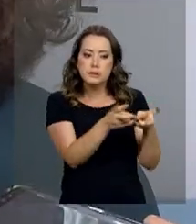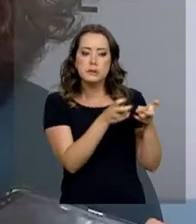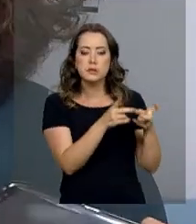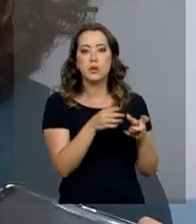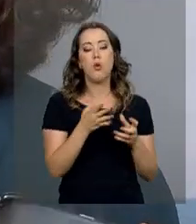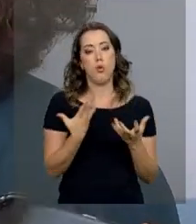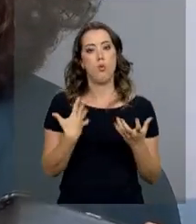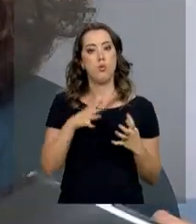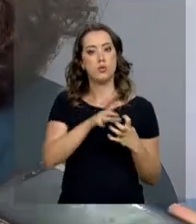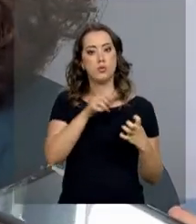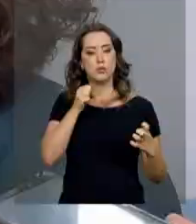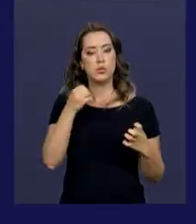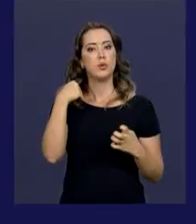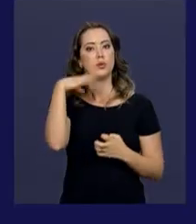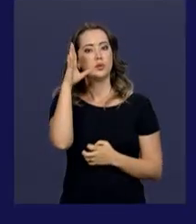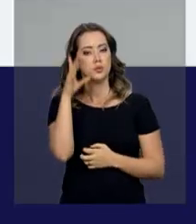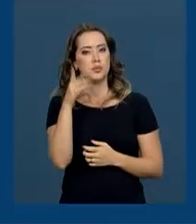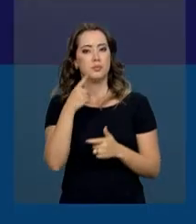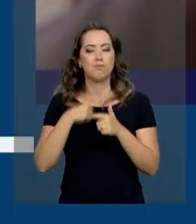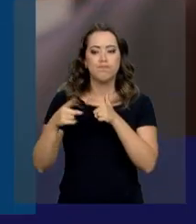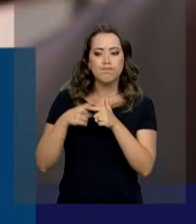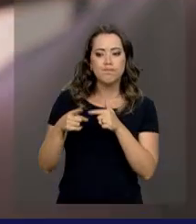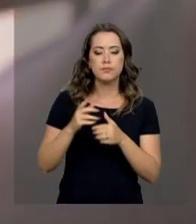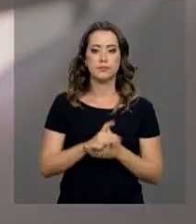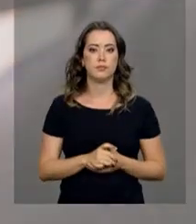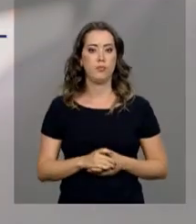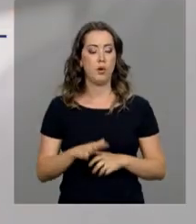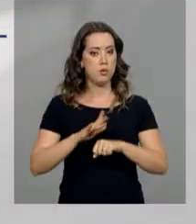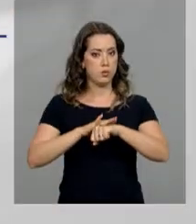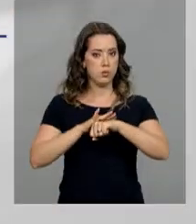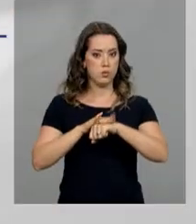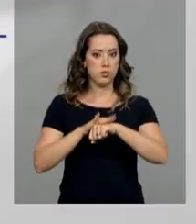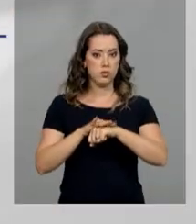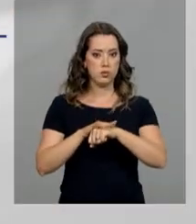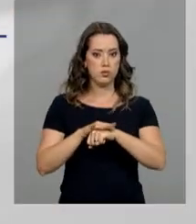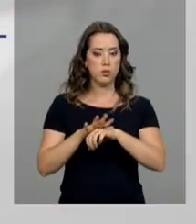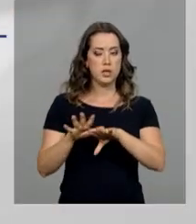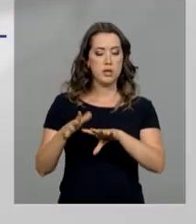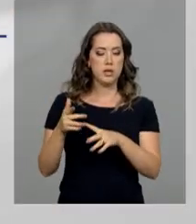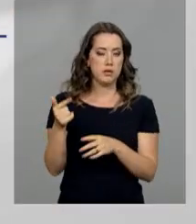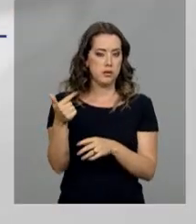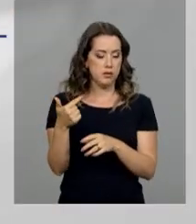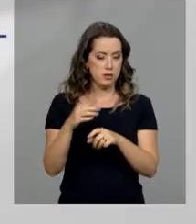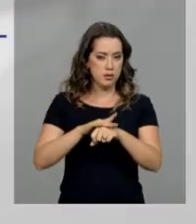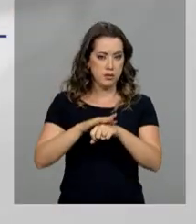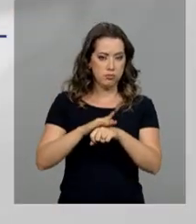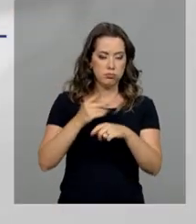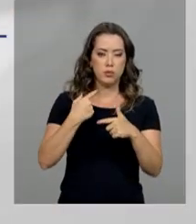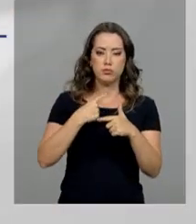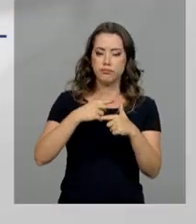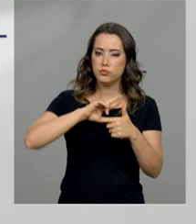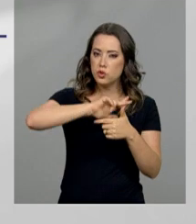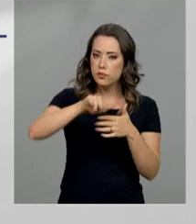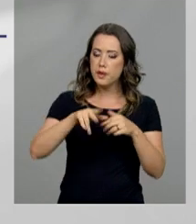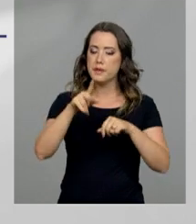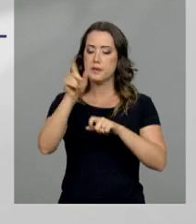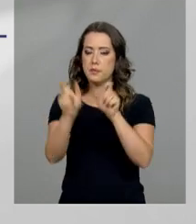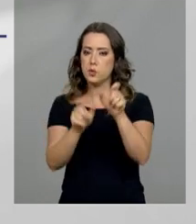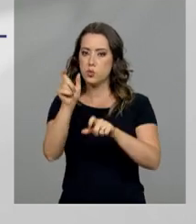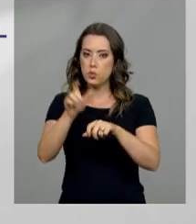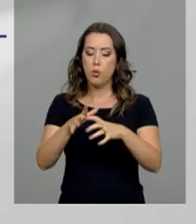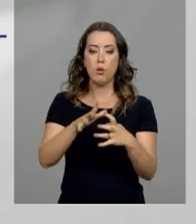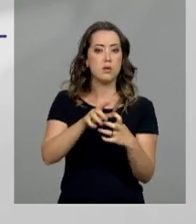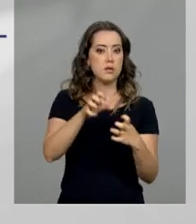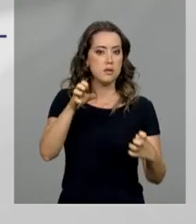idosos de maior vulnerabilidade. As doenças crônicas não transmissíveis afetam boa parte da população idosa.